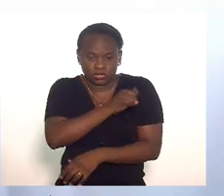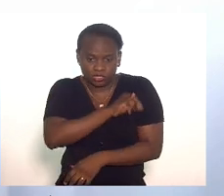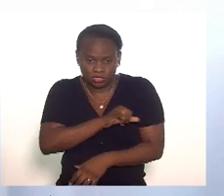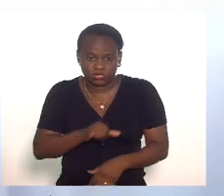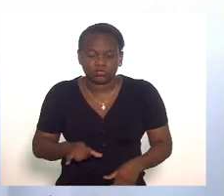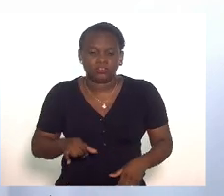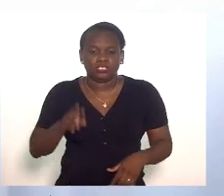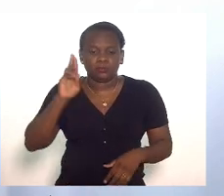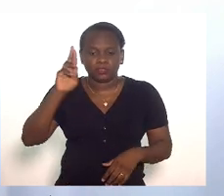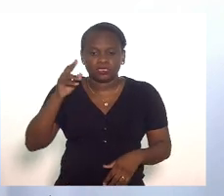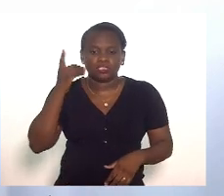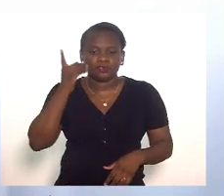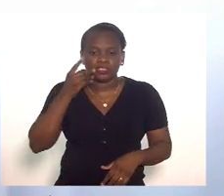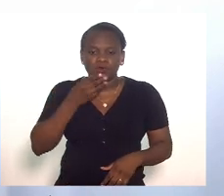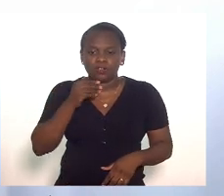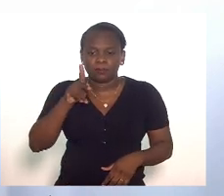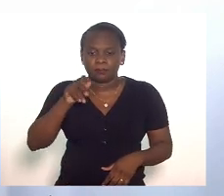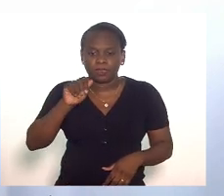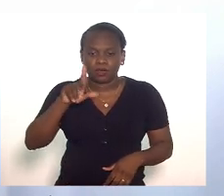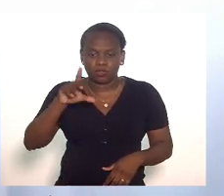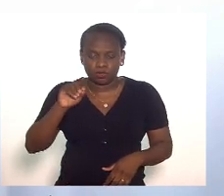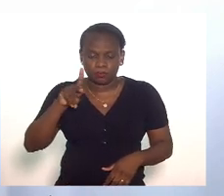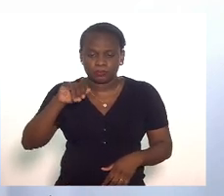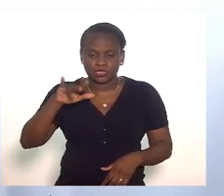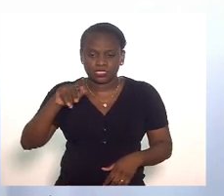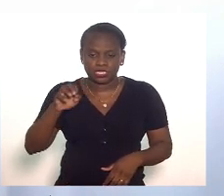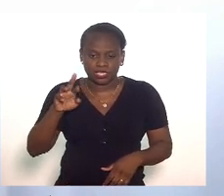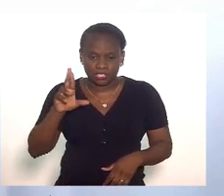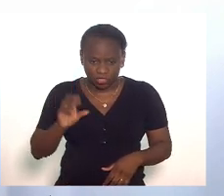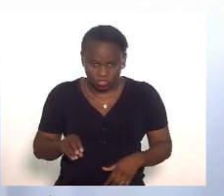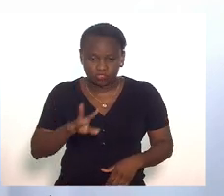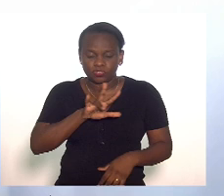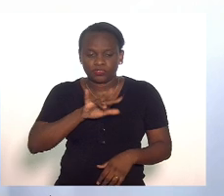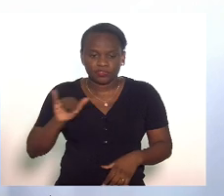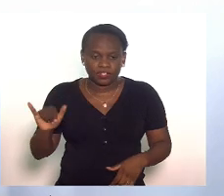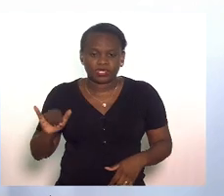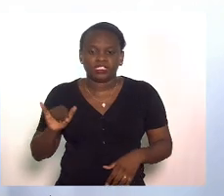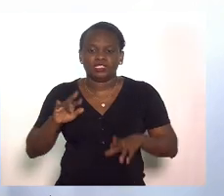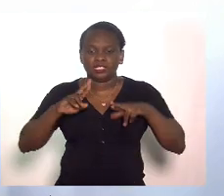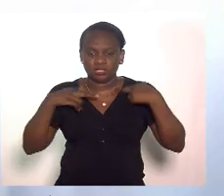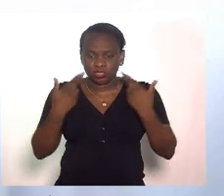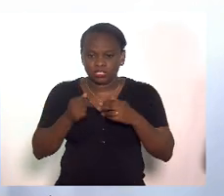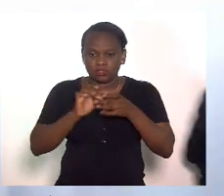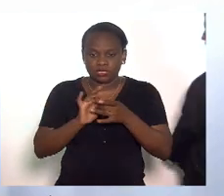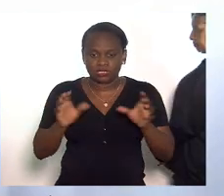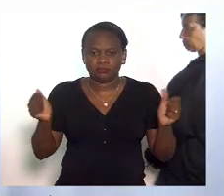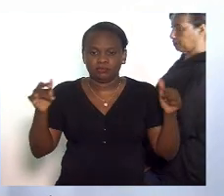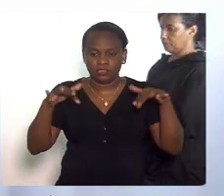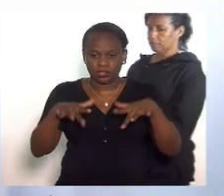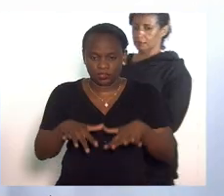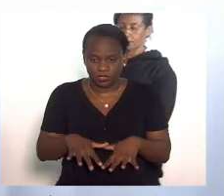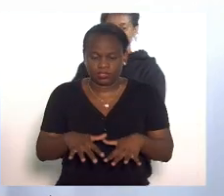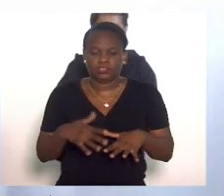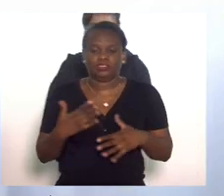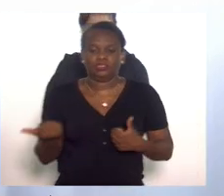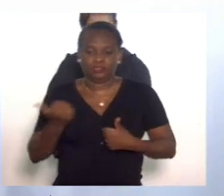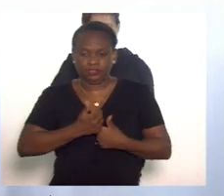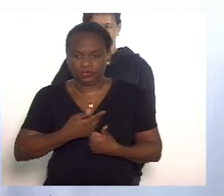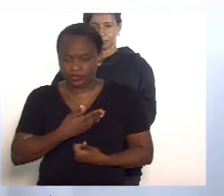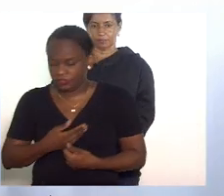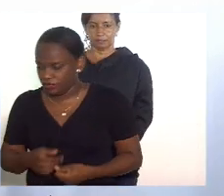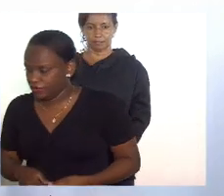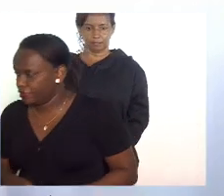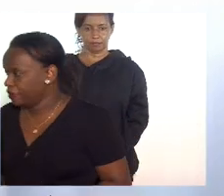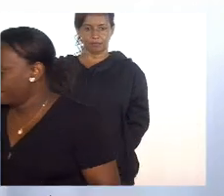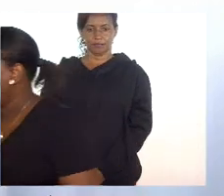presidida pelo vereador Paulo Pinheiro vai realizar uma audiência pública que será transmitida